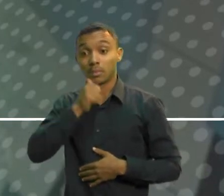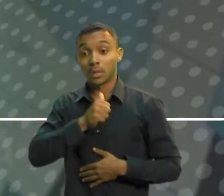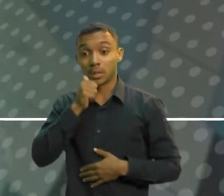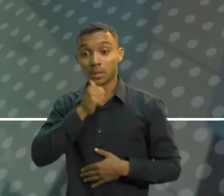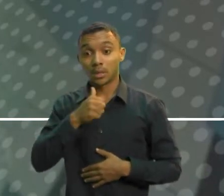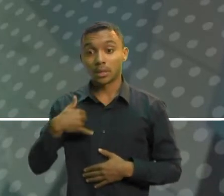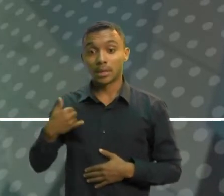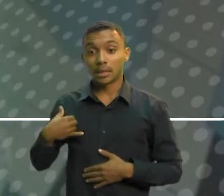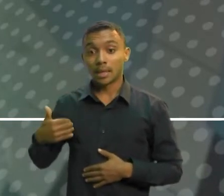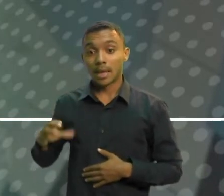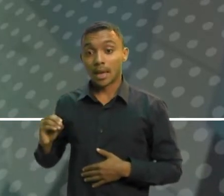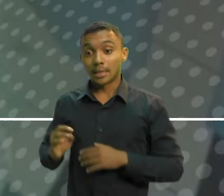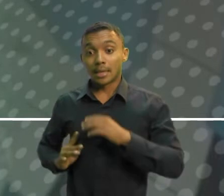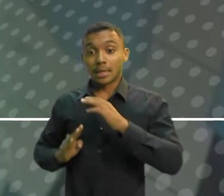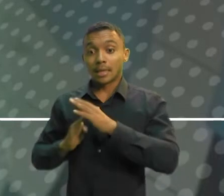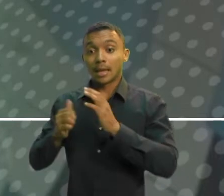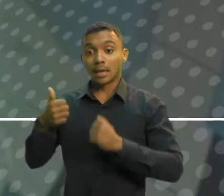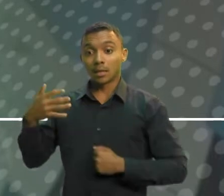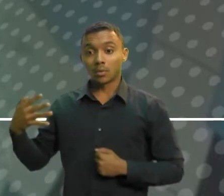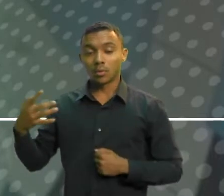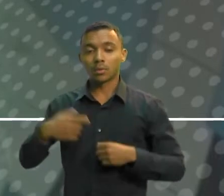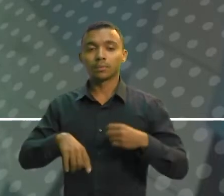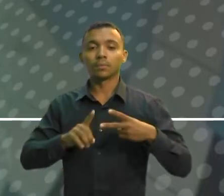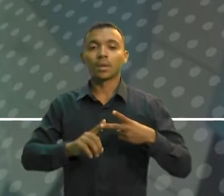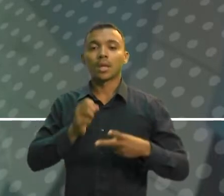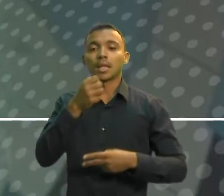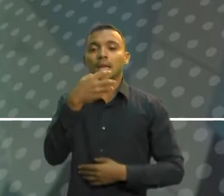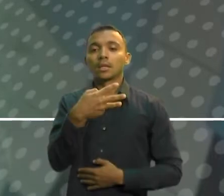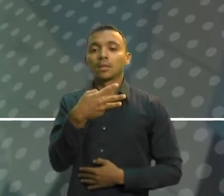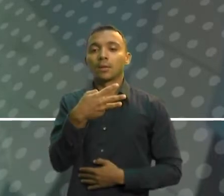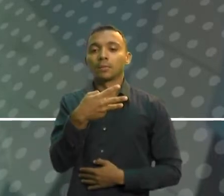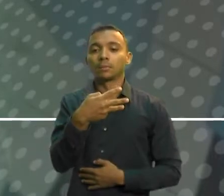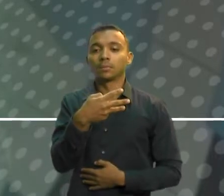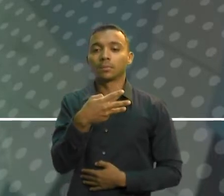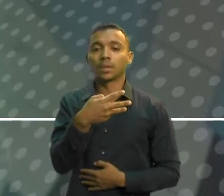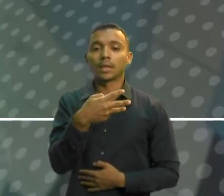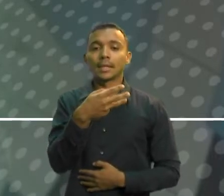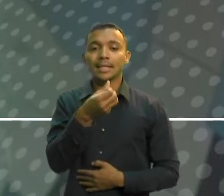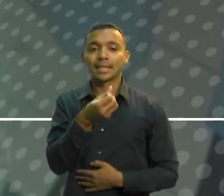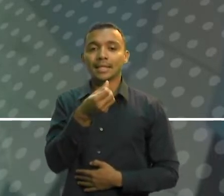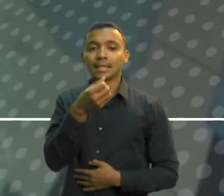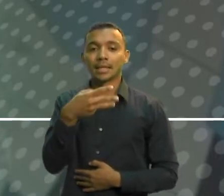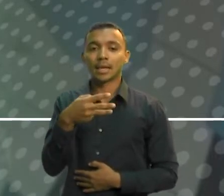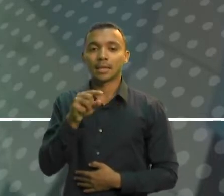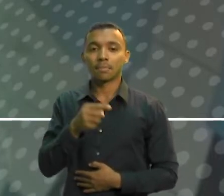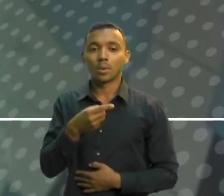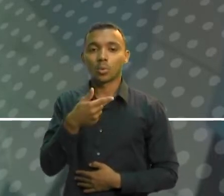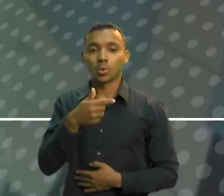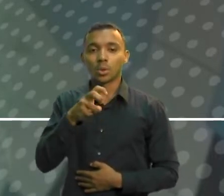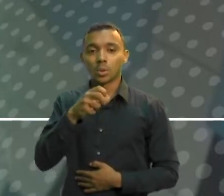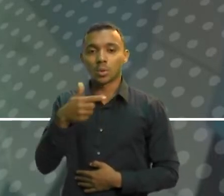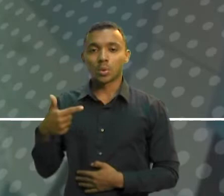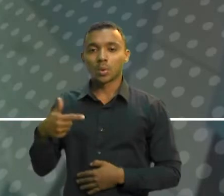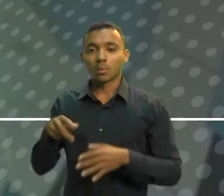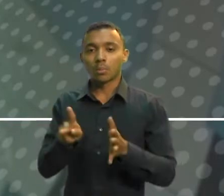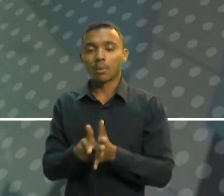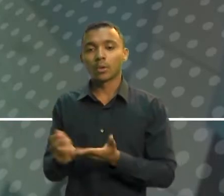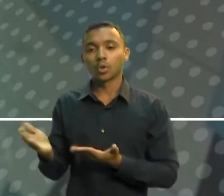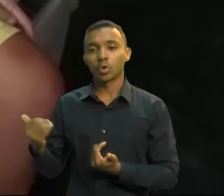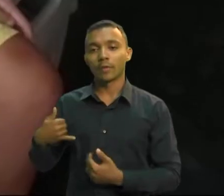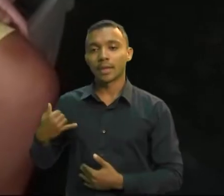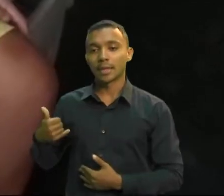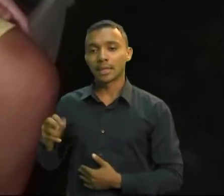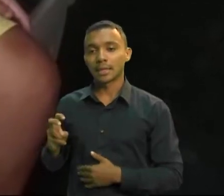e 14 anos e 363.252 em adolescentes de 15 a 19